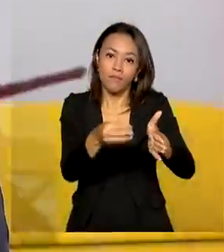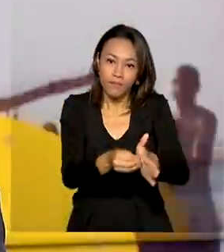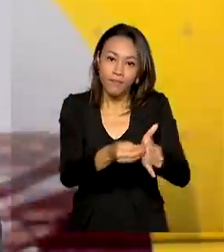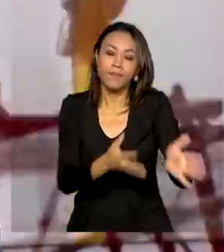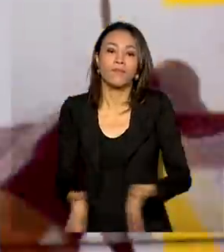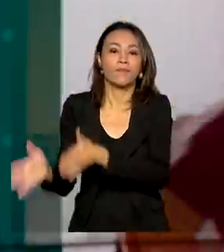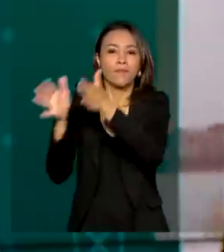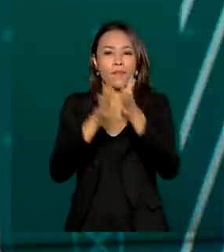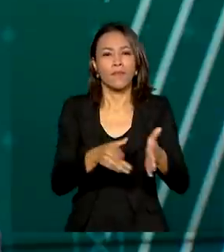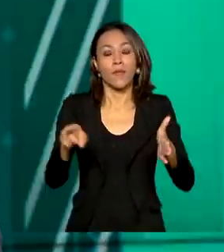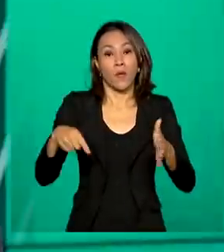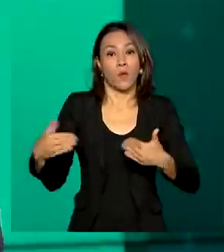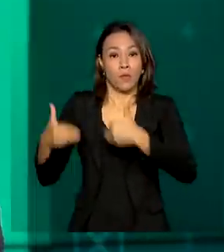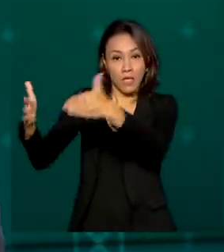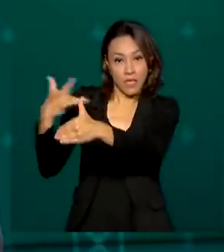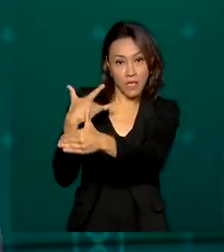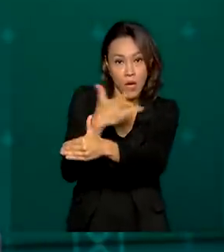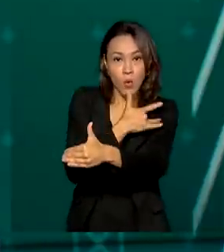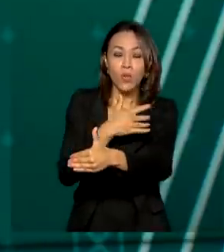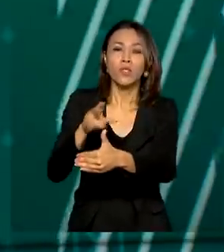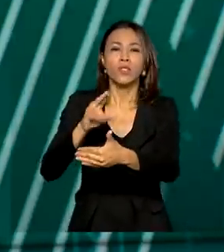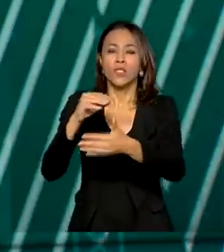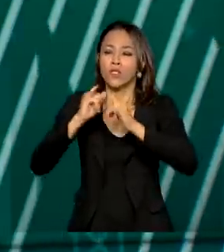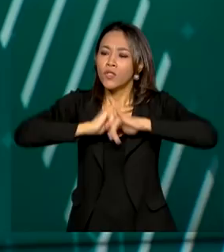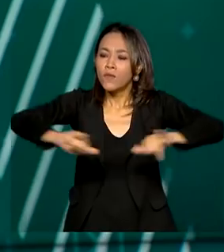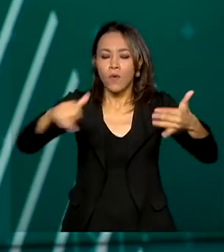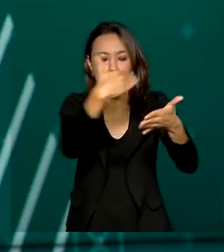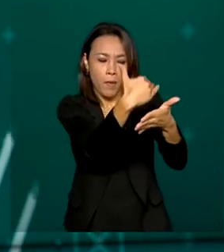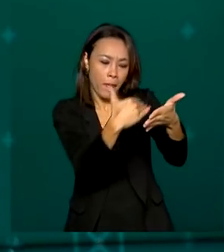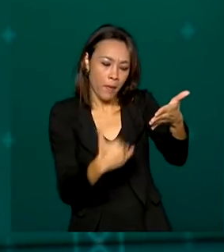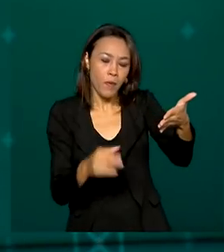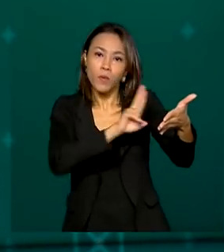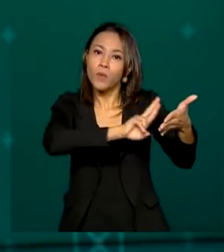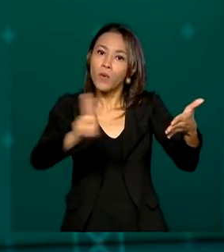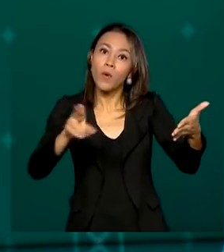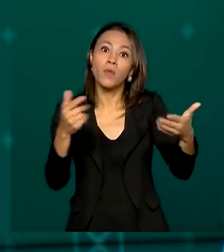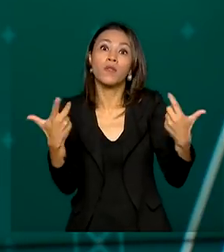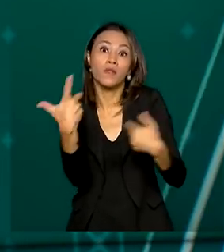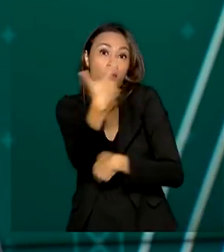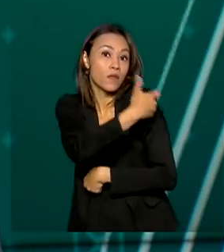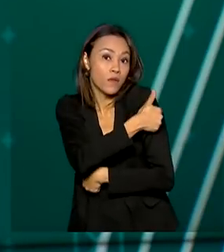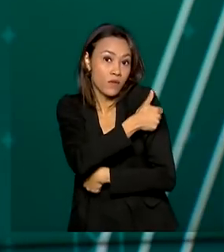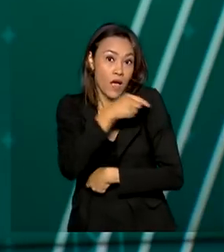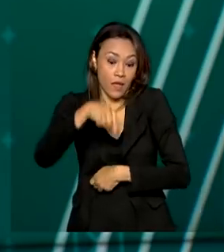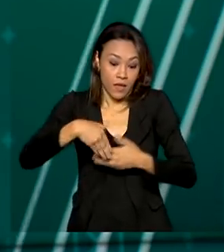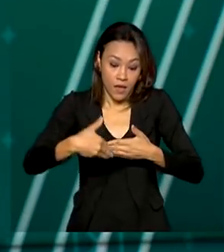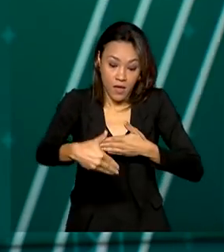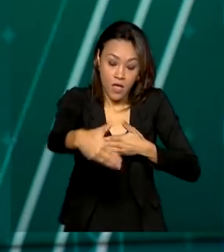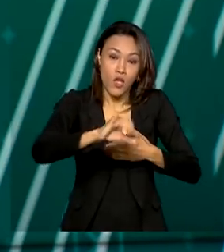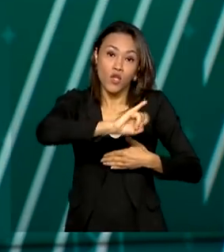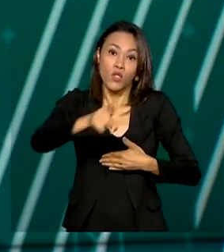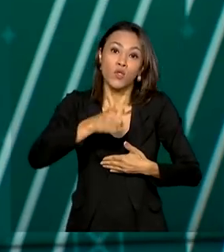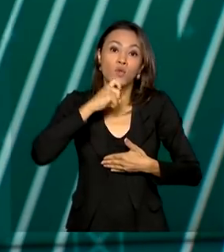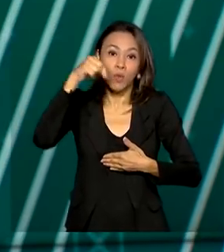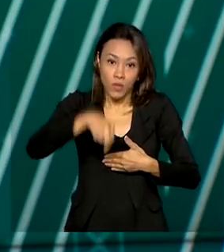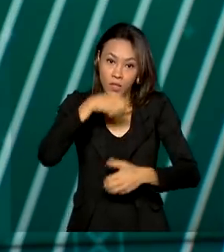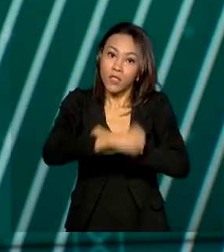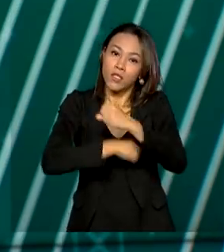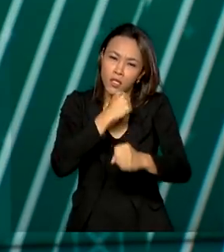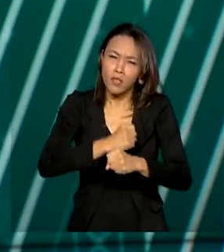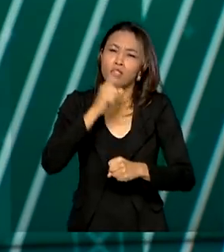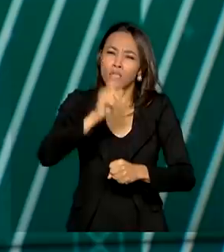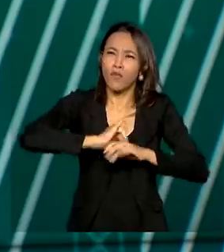divulgou o cronograma de entrega de vacinas contra a Covid-19 até julho deste ano. As informações foram repassadas a